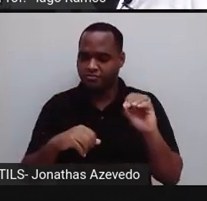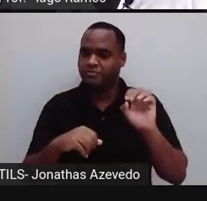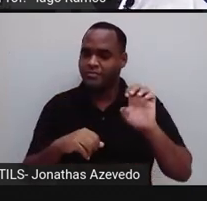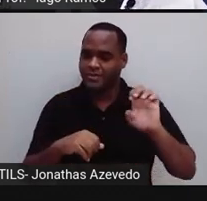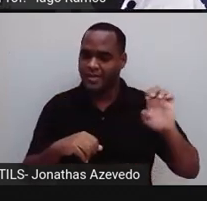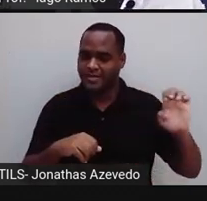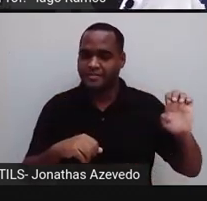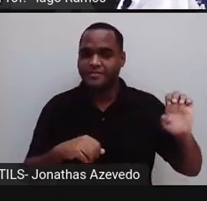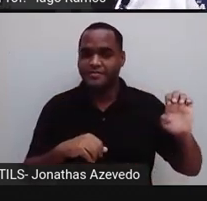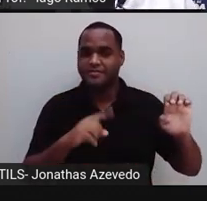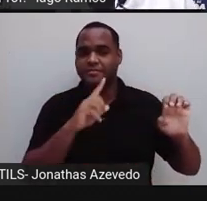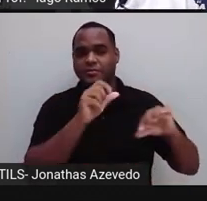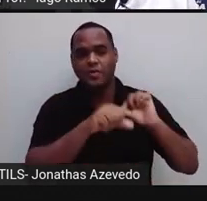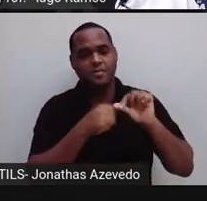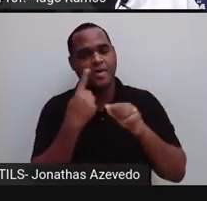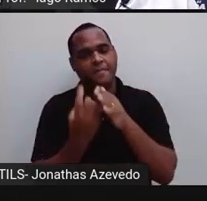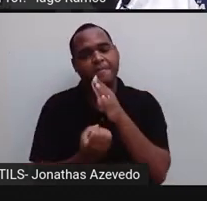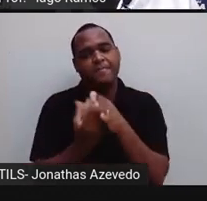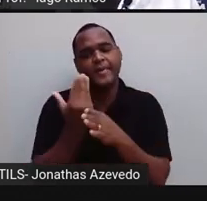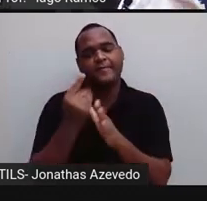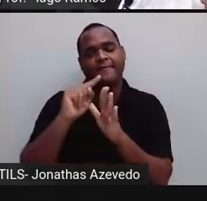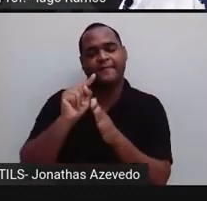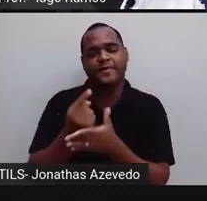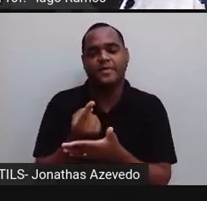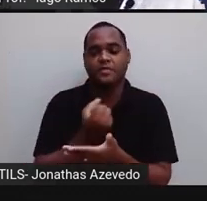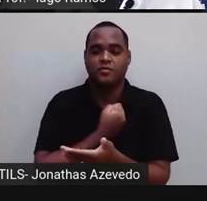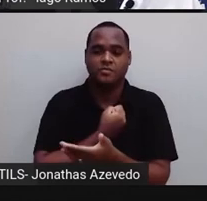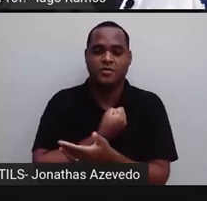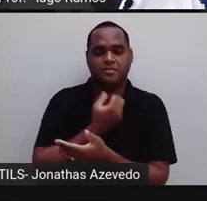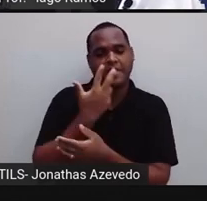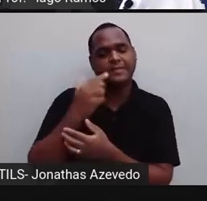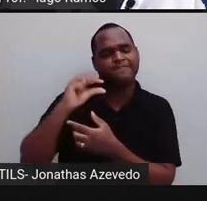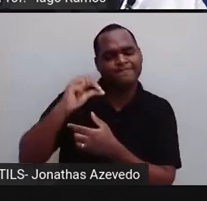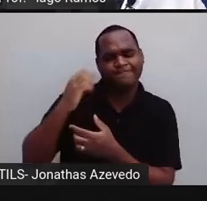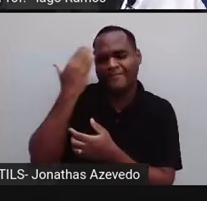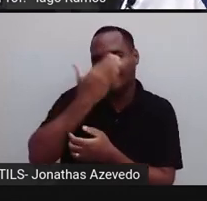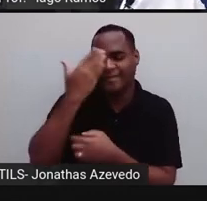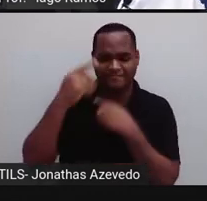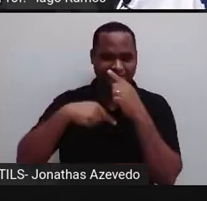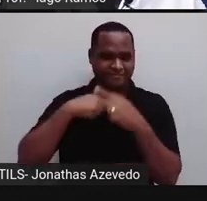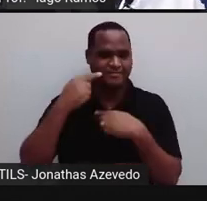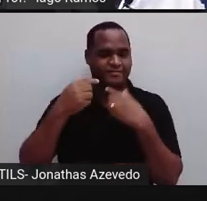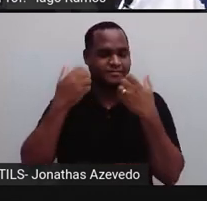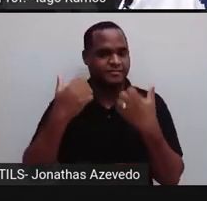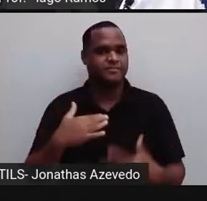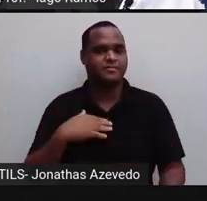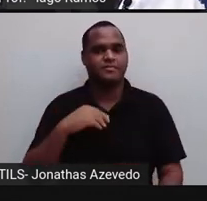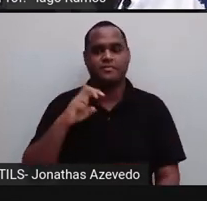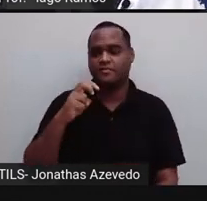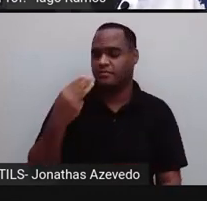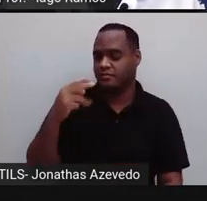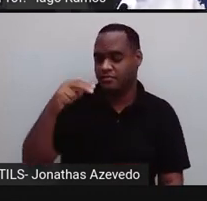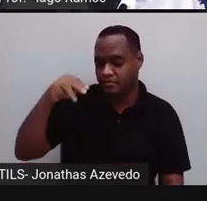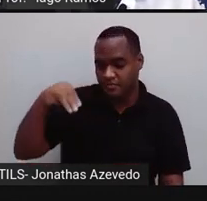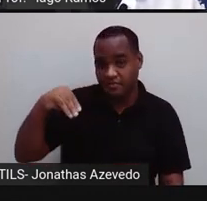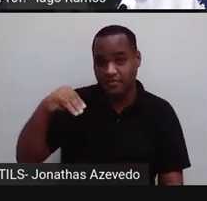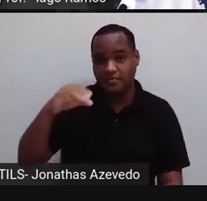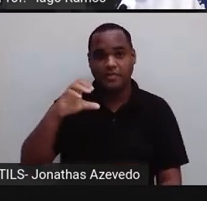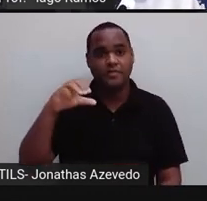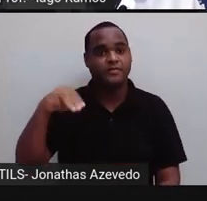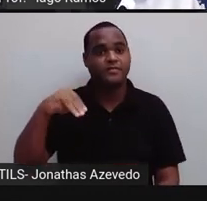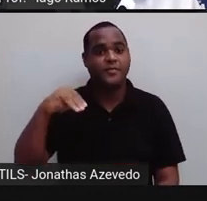e aparece uma vírgula, esse número é bem pequeno, tá? Então, 53 nanômetros em centímetro,